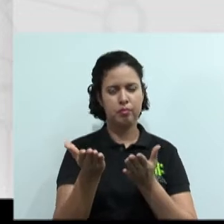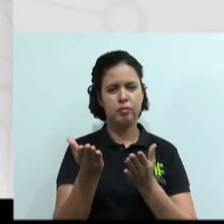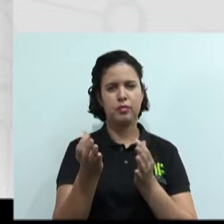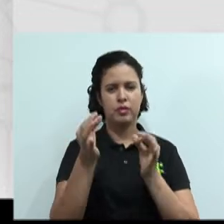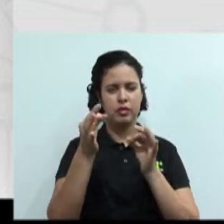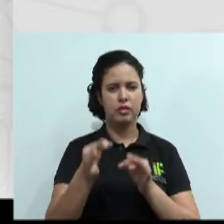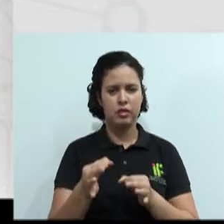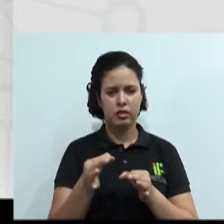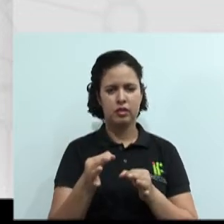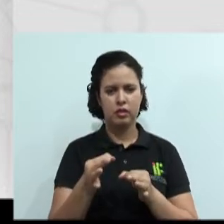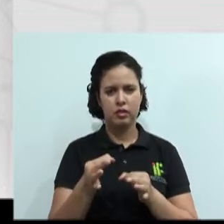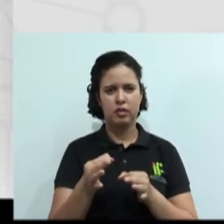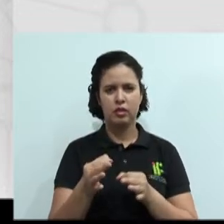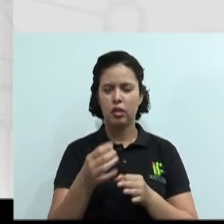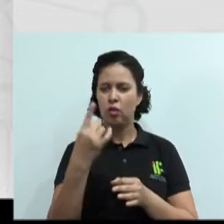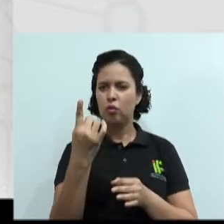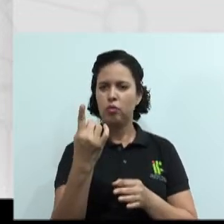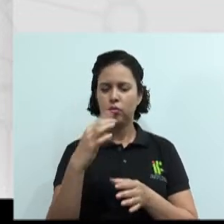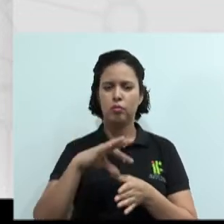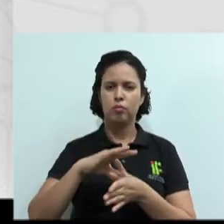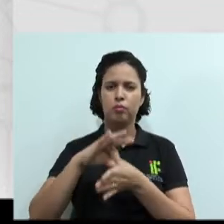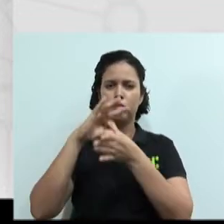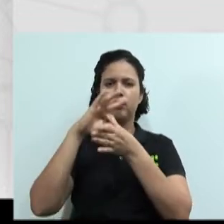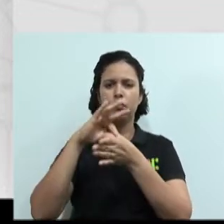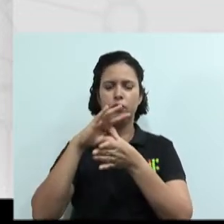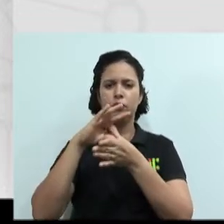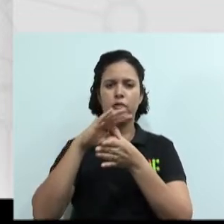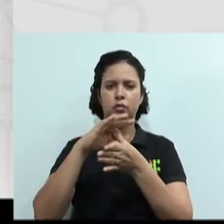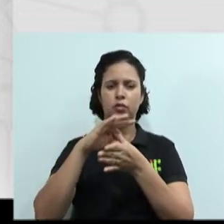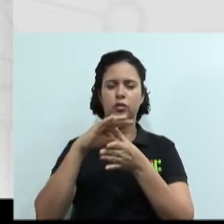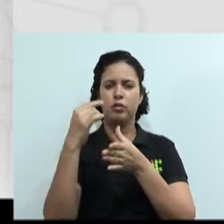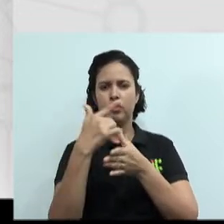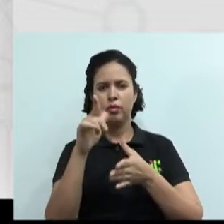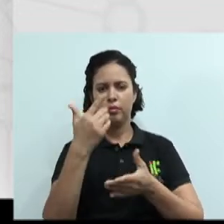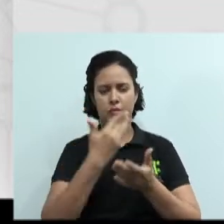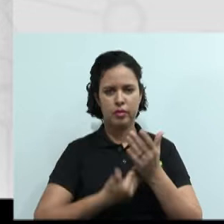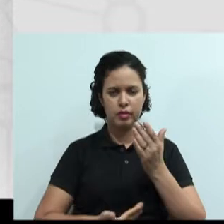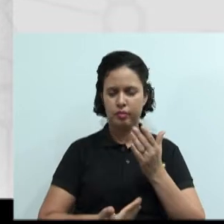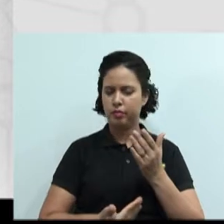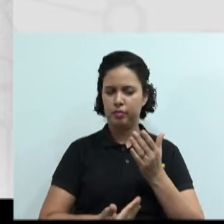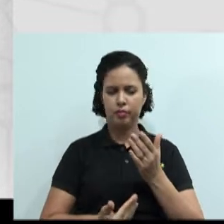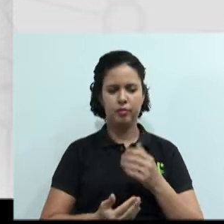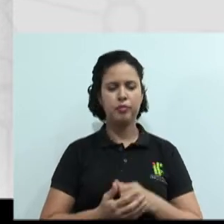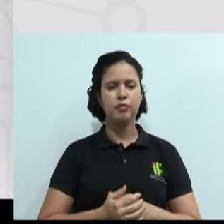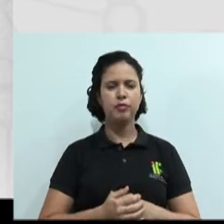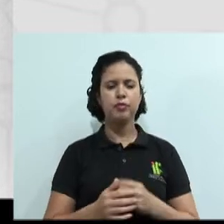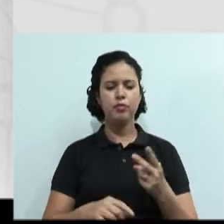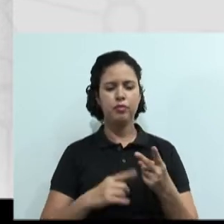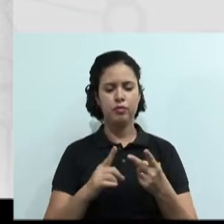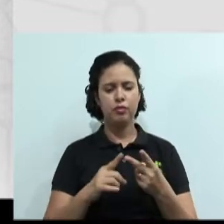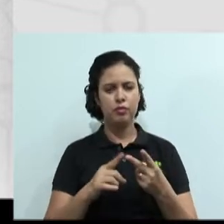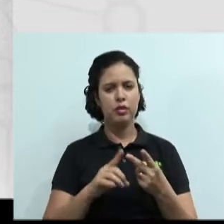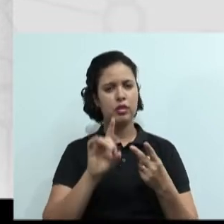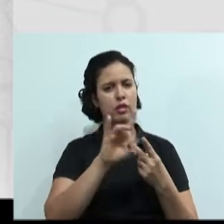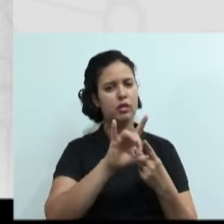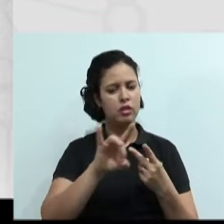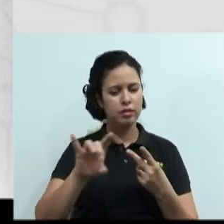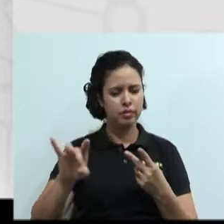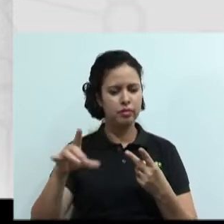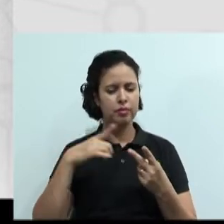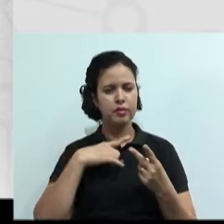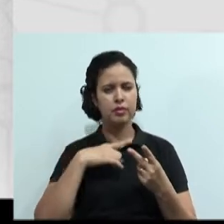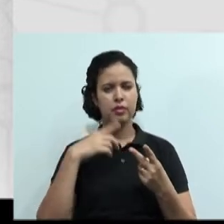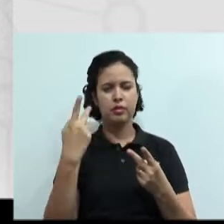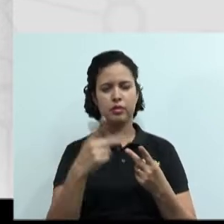sobressair muito além do que a outra. Segundo, valores. Nós sabemos que cada um possui o seu próprio valor. Isso já